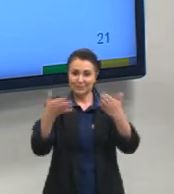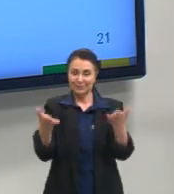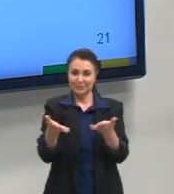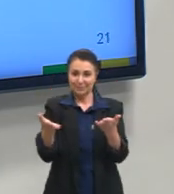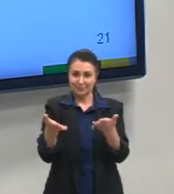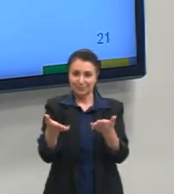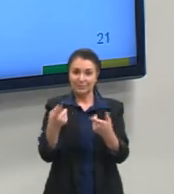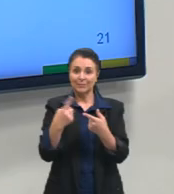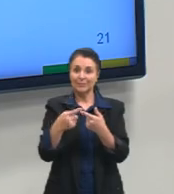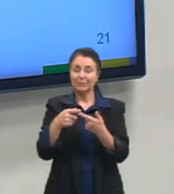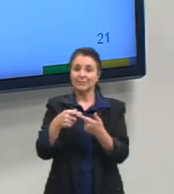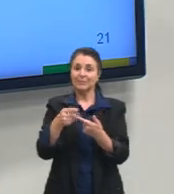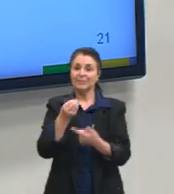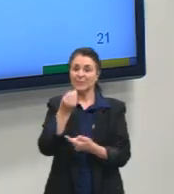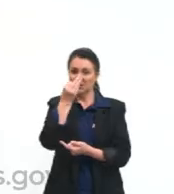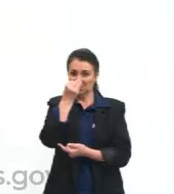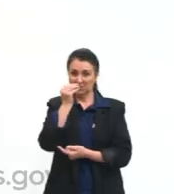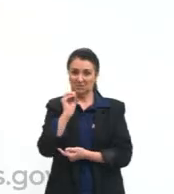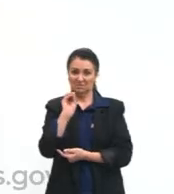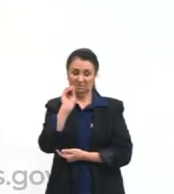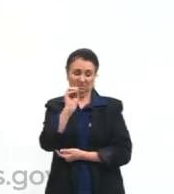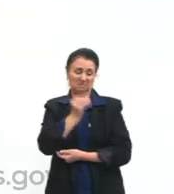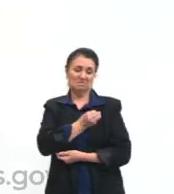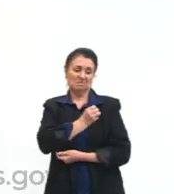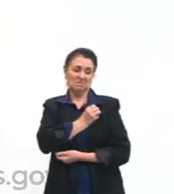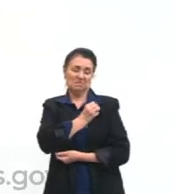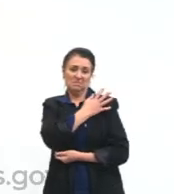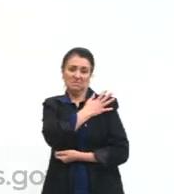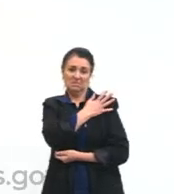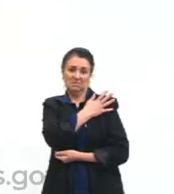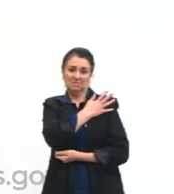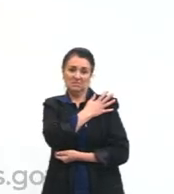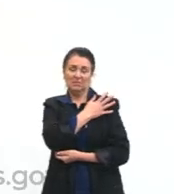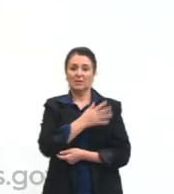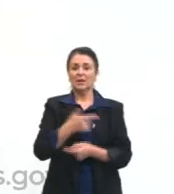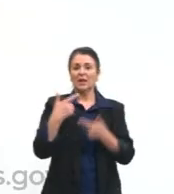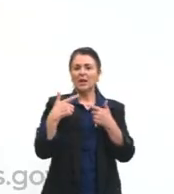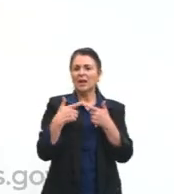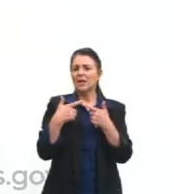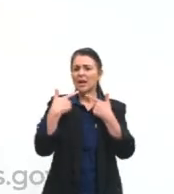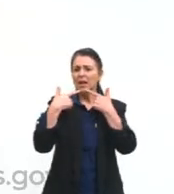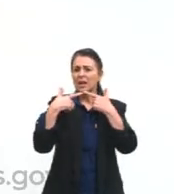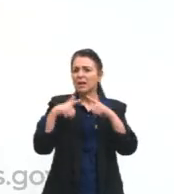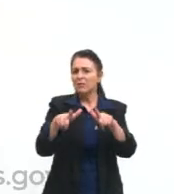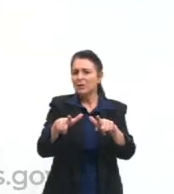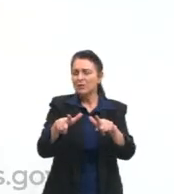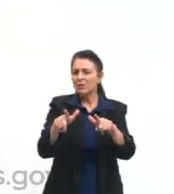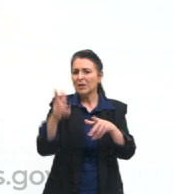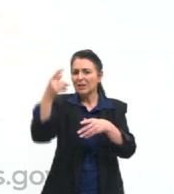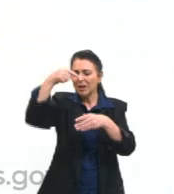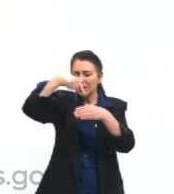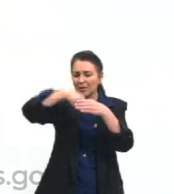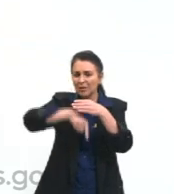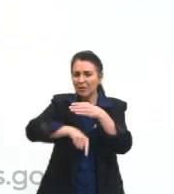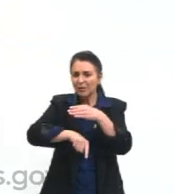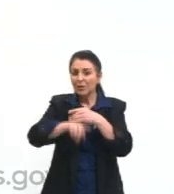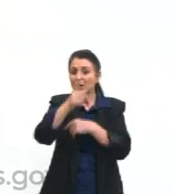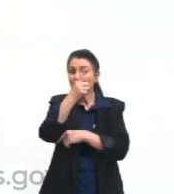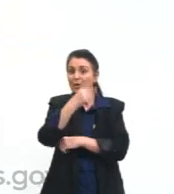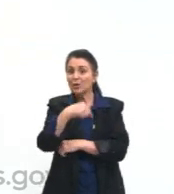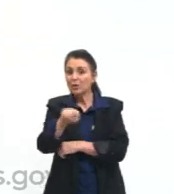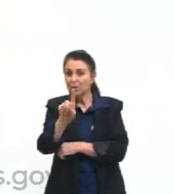Porque esses preconceitos que a gente vai pensar aqui no preconceito linguístico, ele vai ser enraizado em outros preconceitos